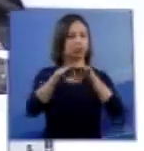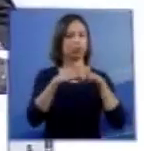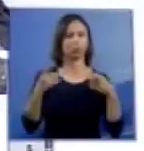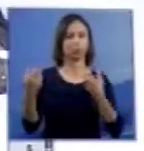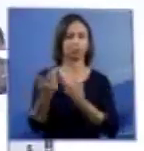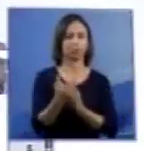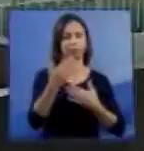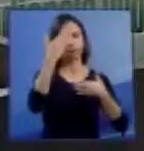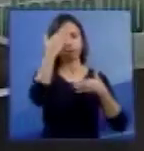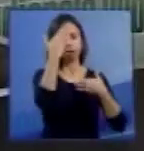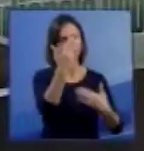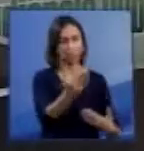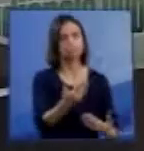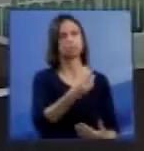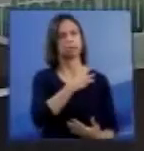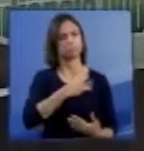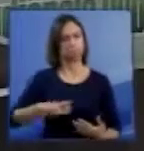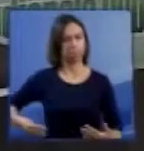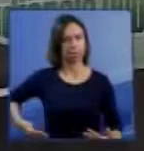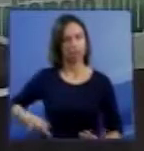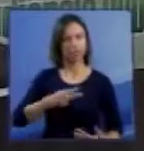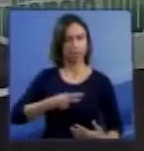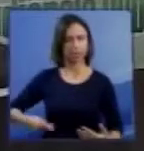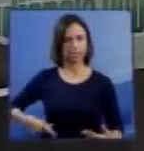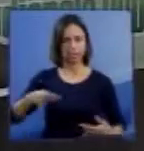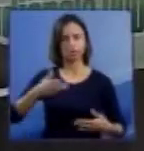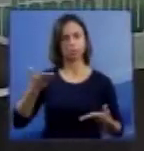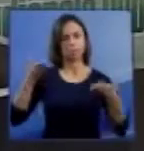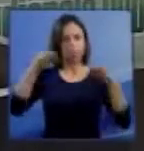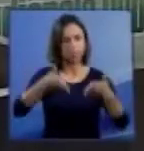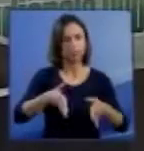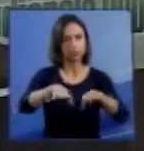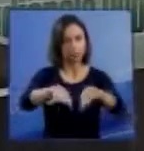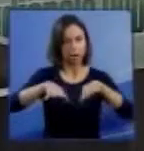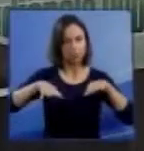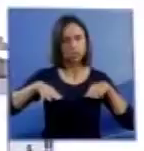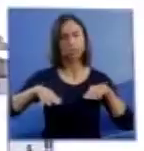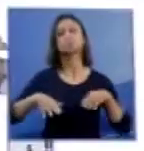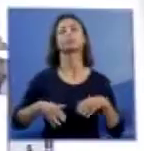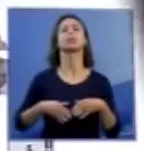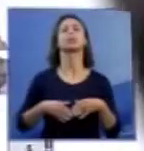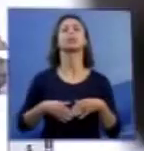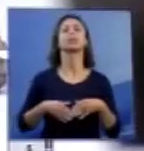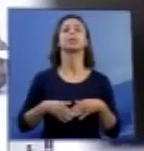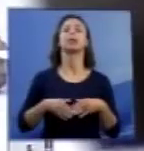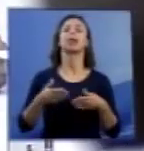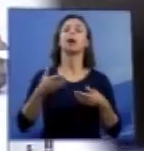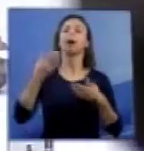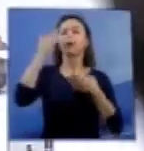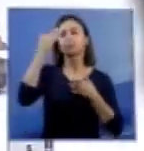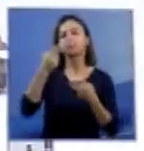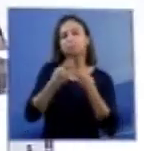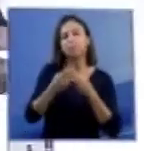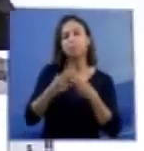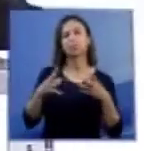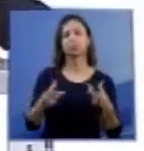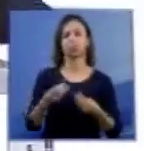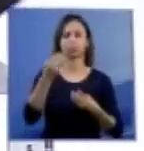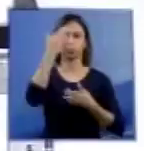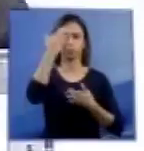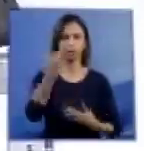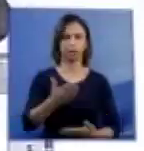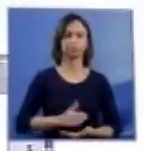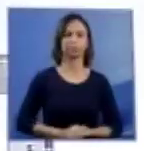Agradeço, ministro, a oportunidade que nos dá de participar dessa audiência pública. Agradeço a paciência e a atenção de todos. Muito obrigado.